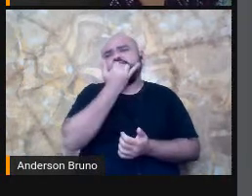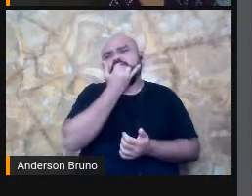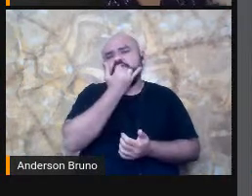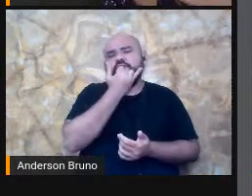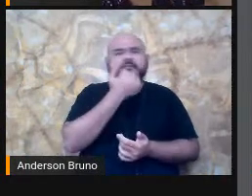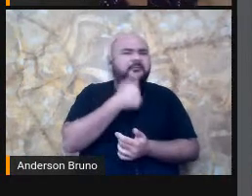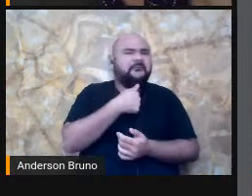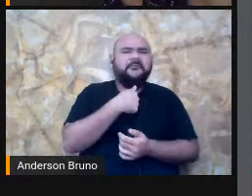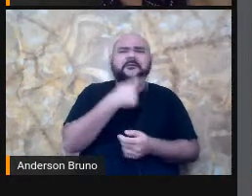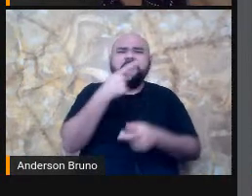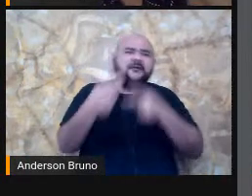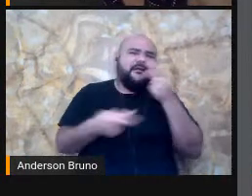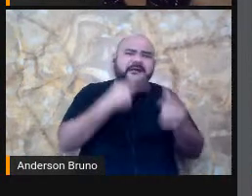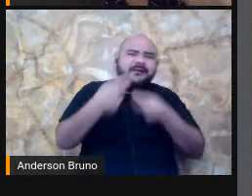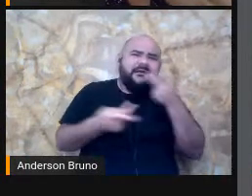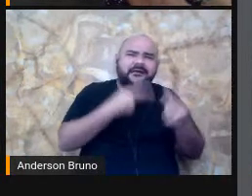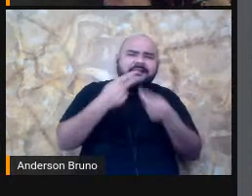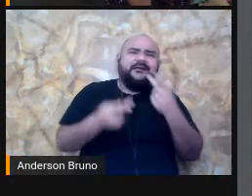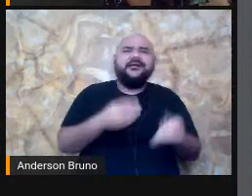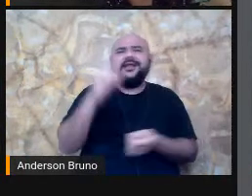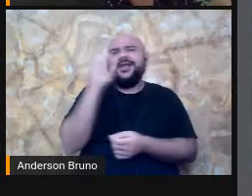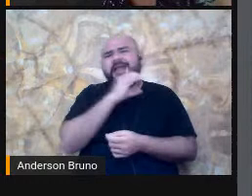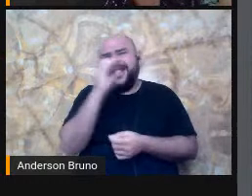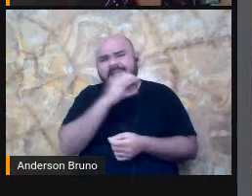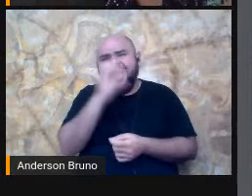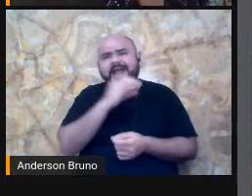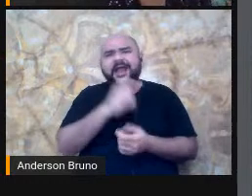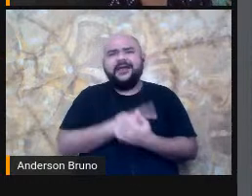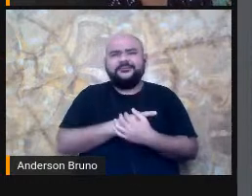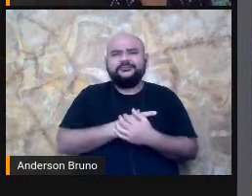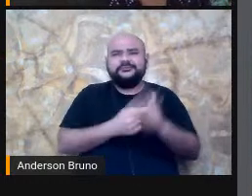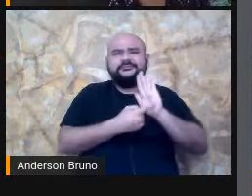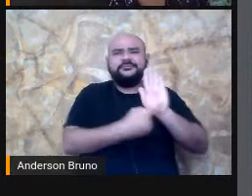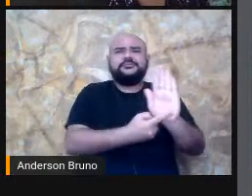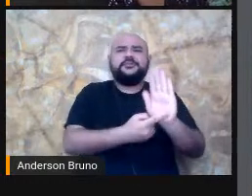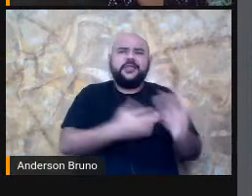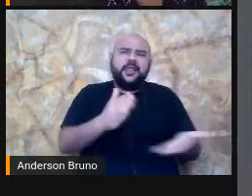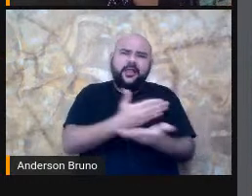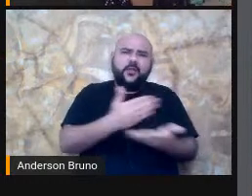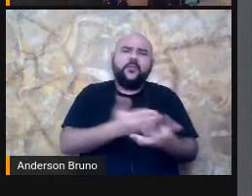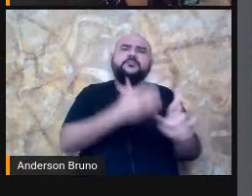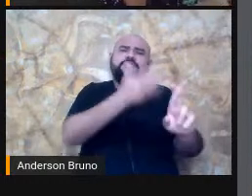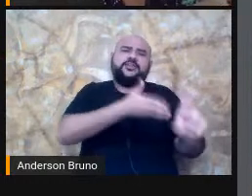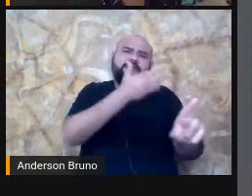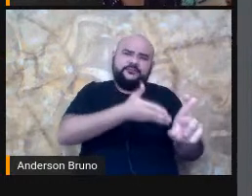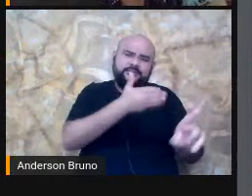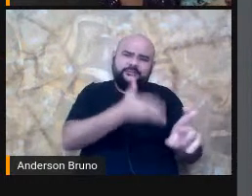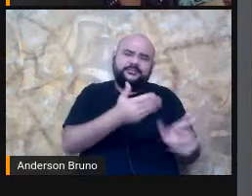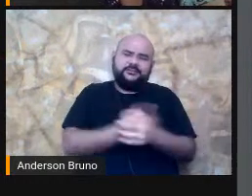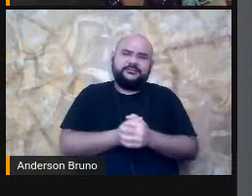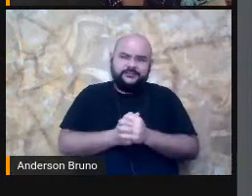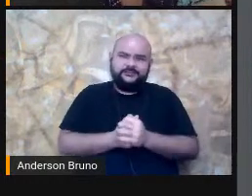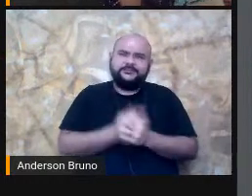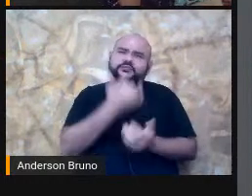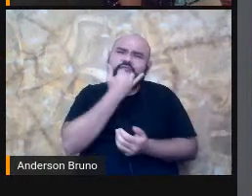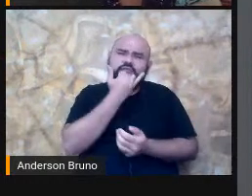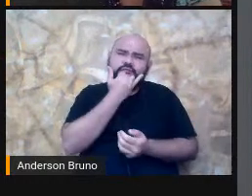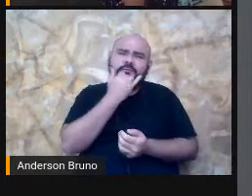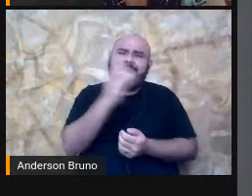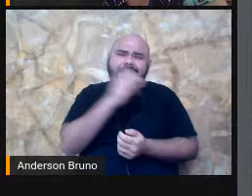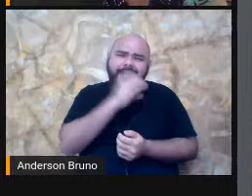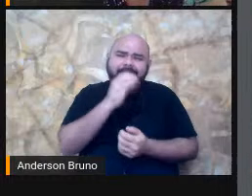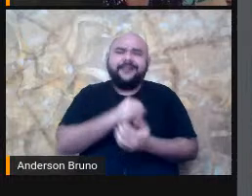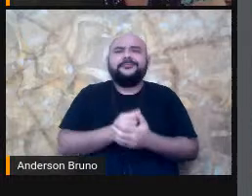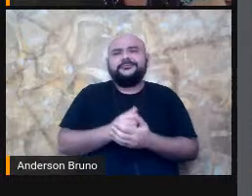passar Novamente Aí tem Algumas Referências Eu gostaria De agradecer Muito Né? De estar Aqui falando E dividindo Isso com